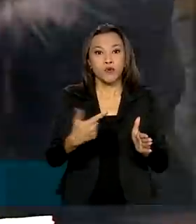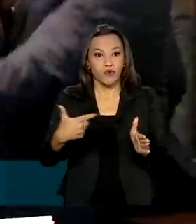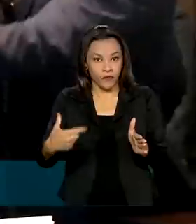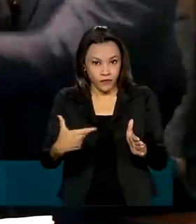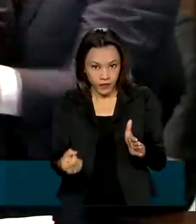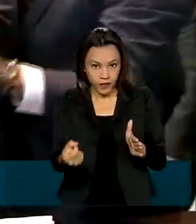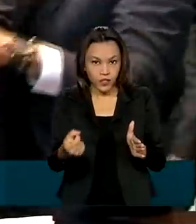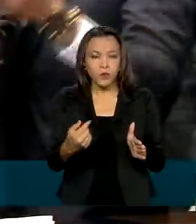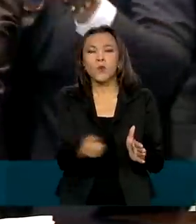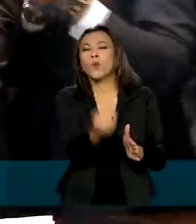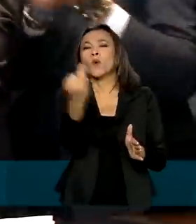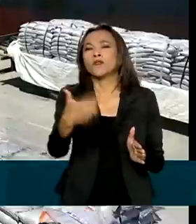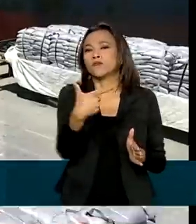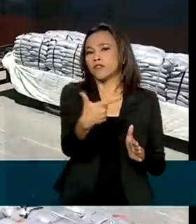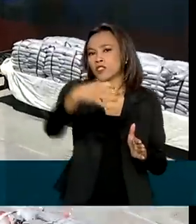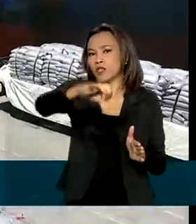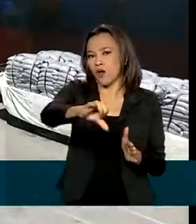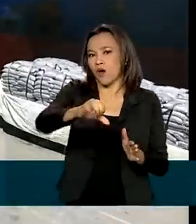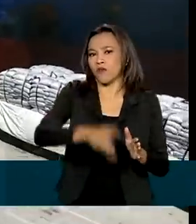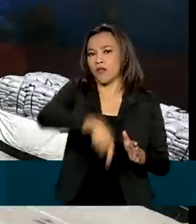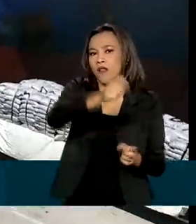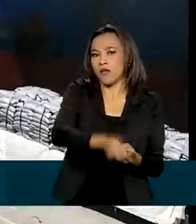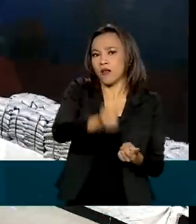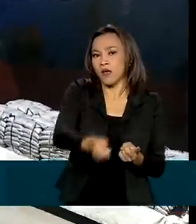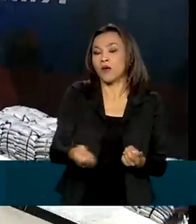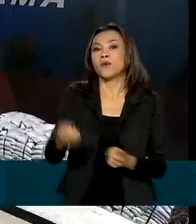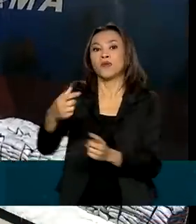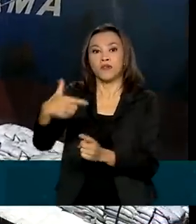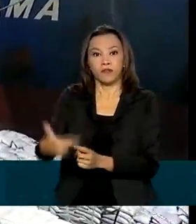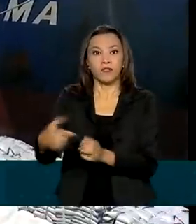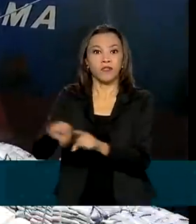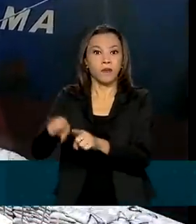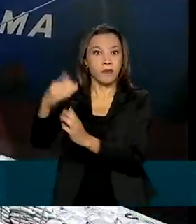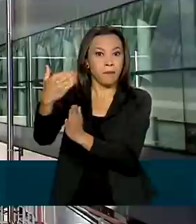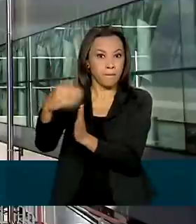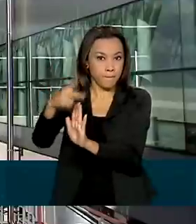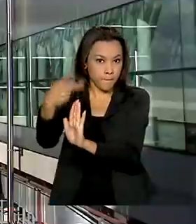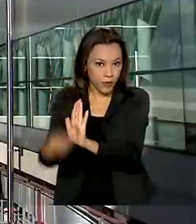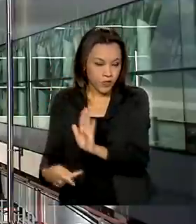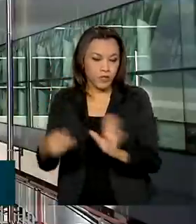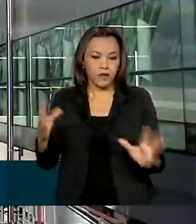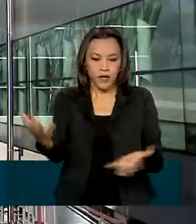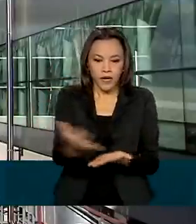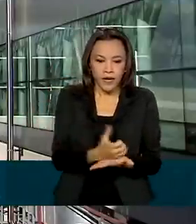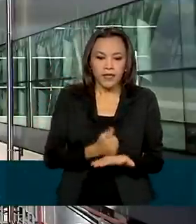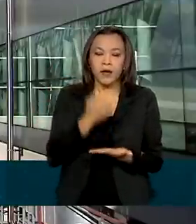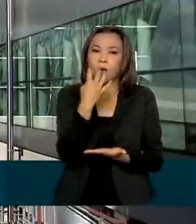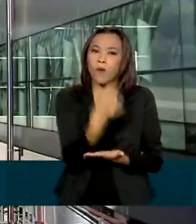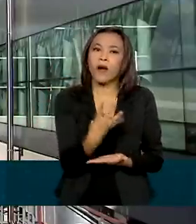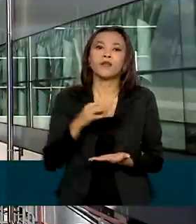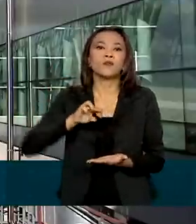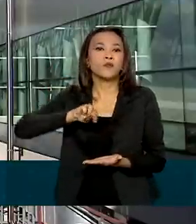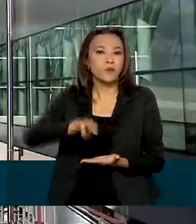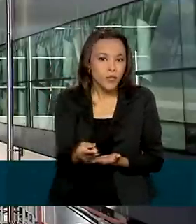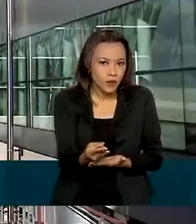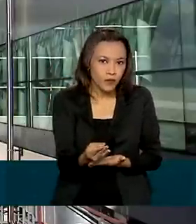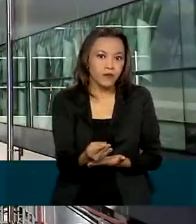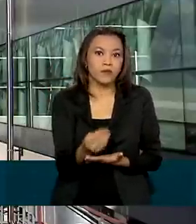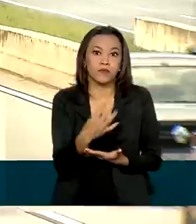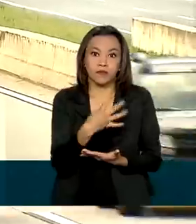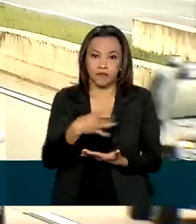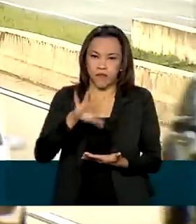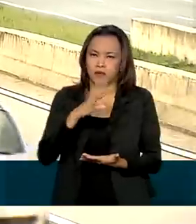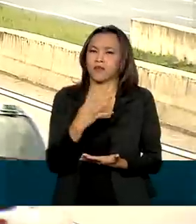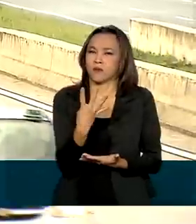29 leilões e projetos. O governo federal espera arrecadar R$ bilhões e R 700 milhões com a otorga desses bens às